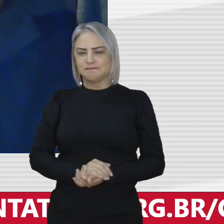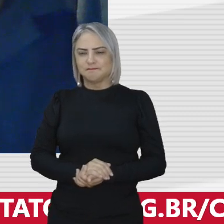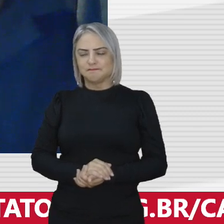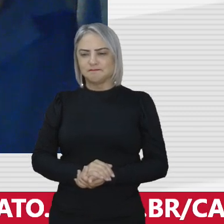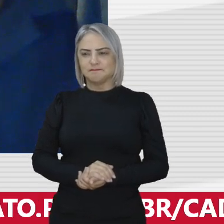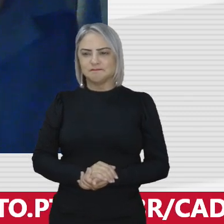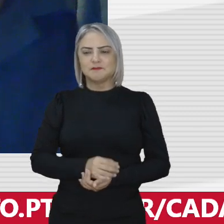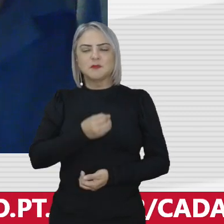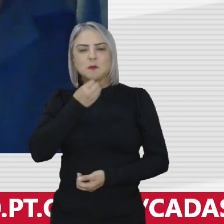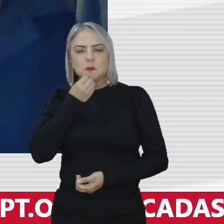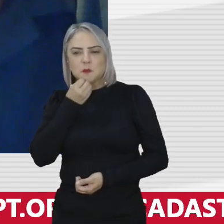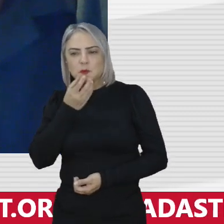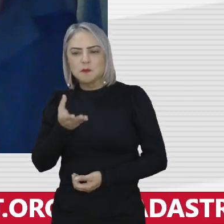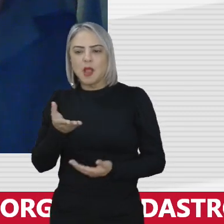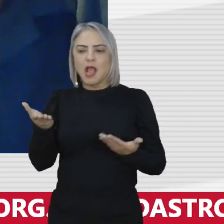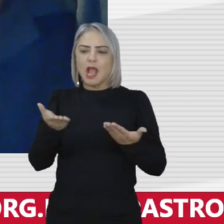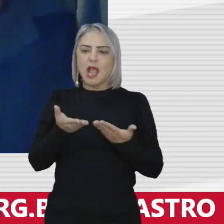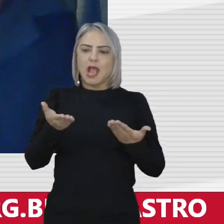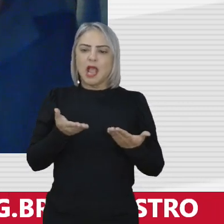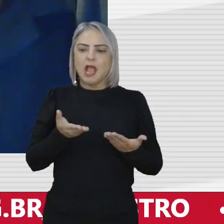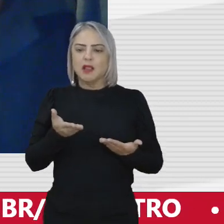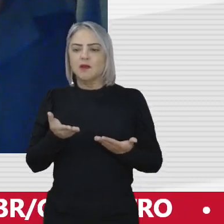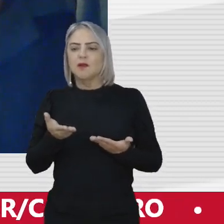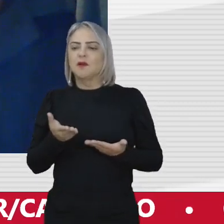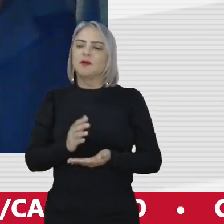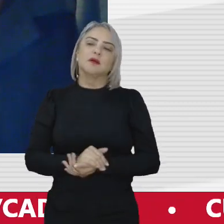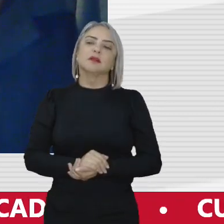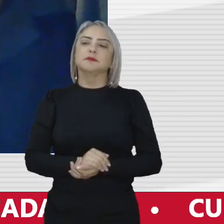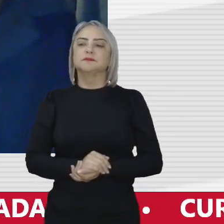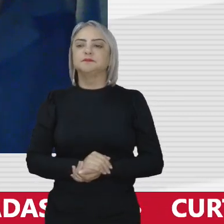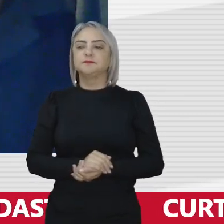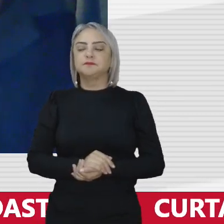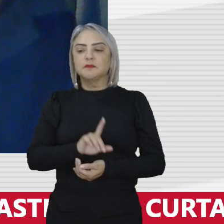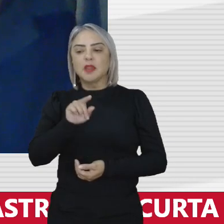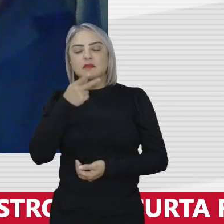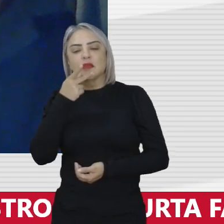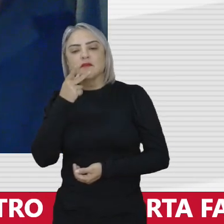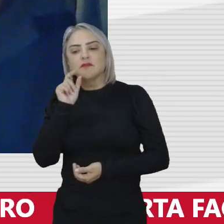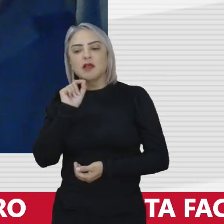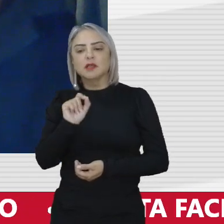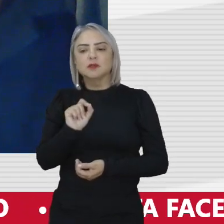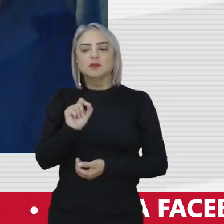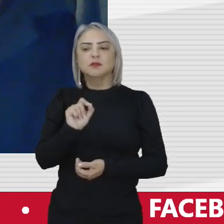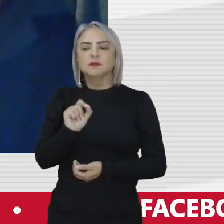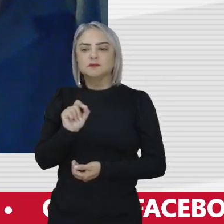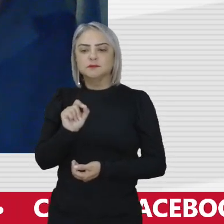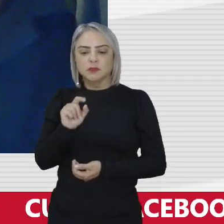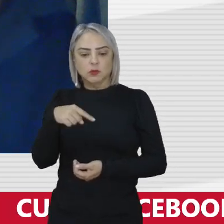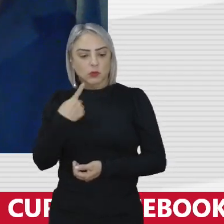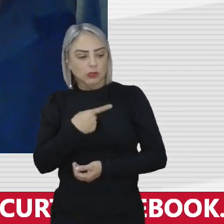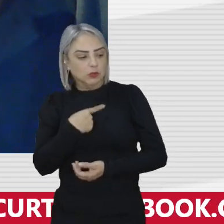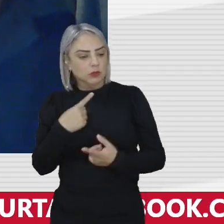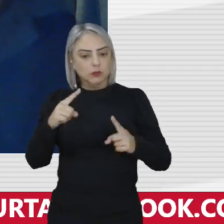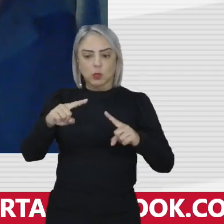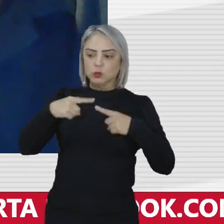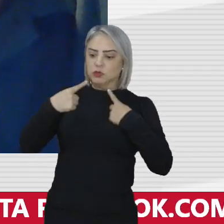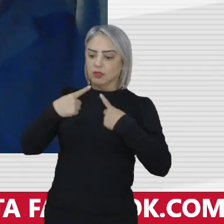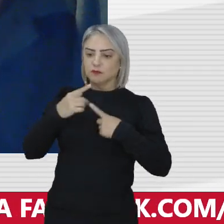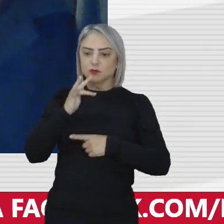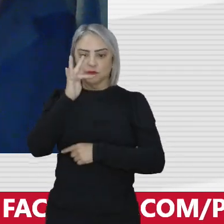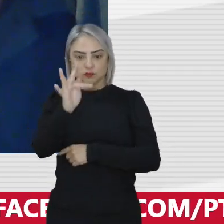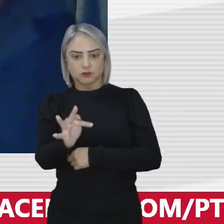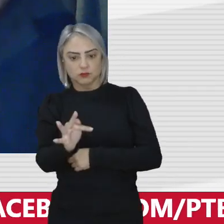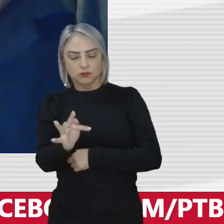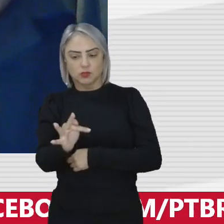muito bom agora eu gostaria que a gente falando assim você falou do desafio que nós temos pela frente